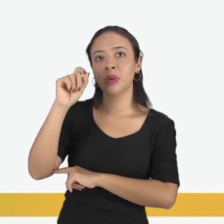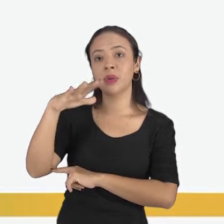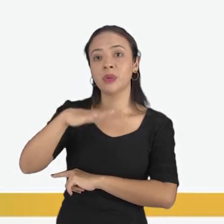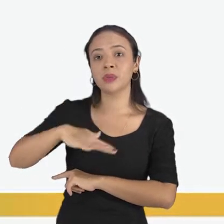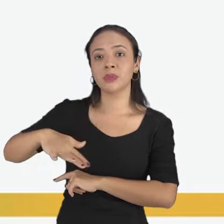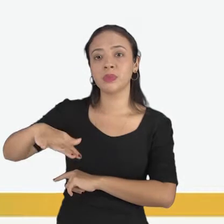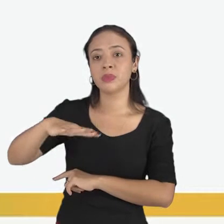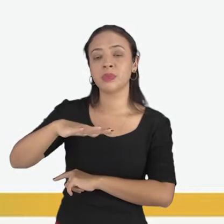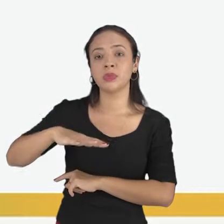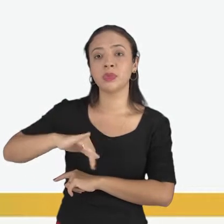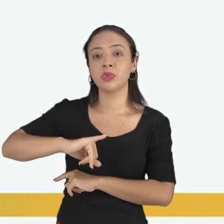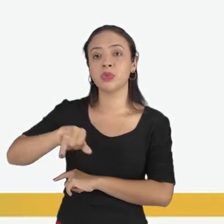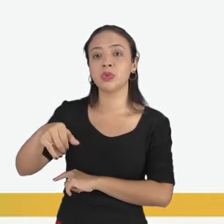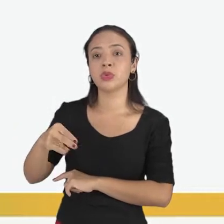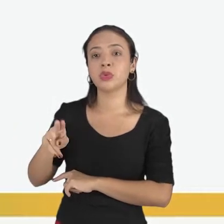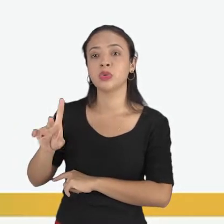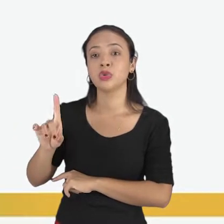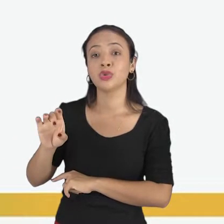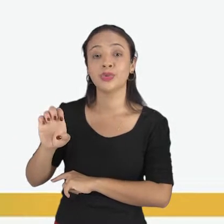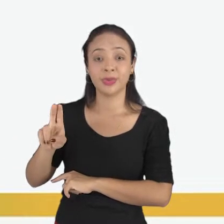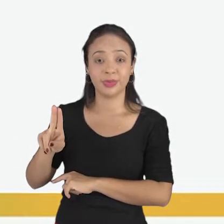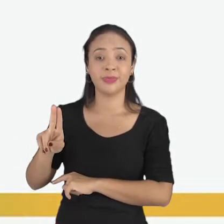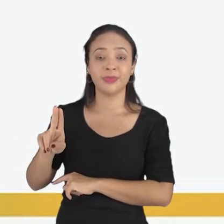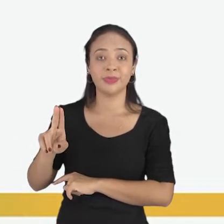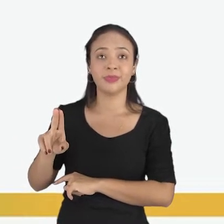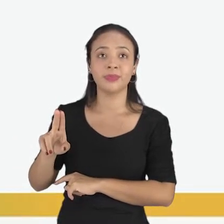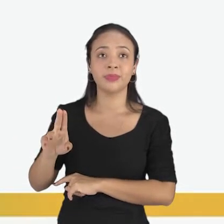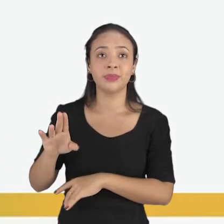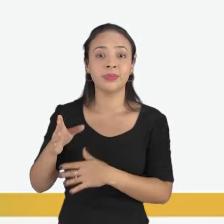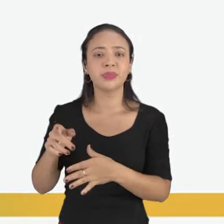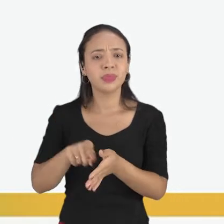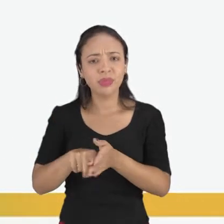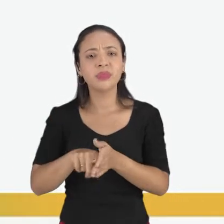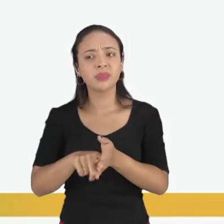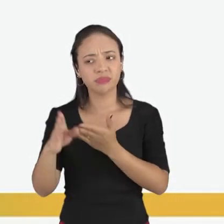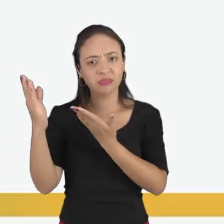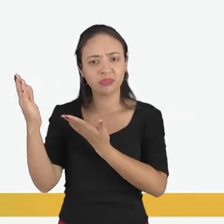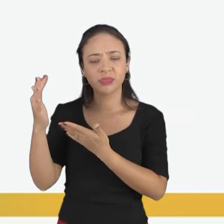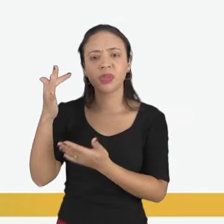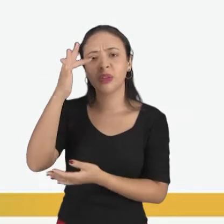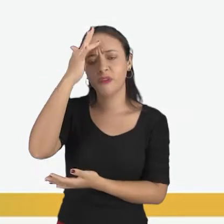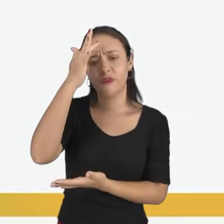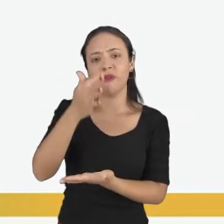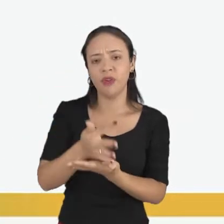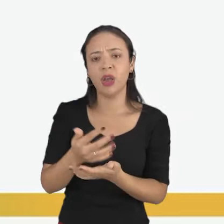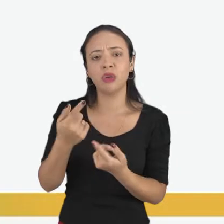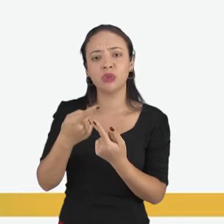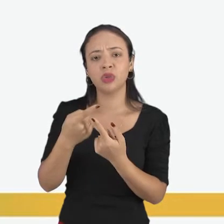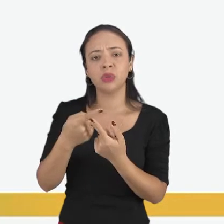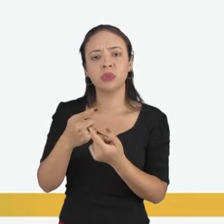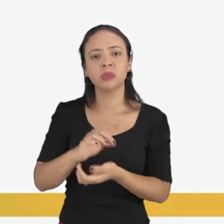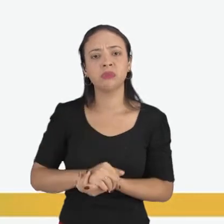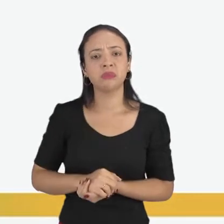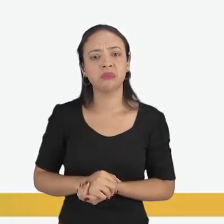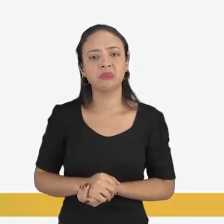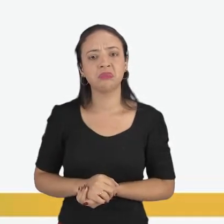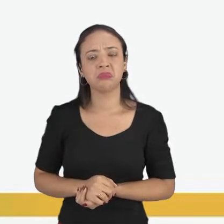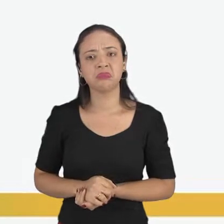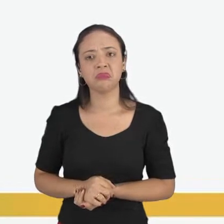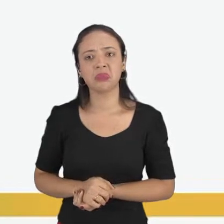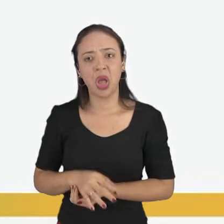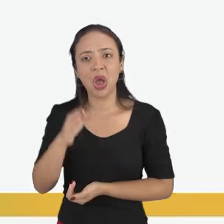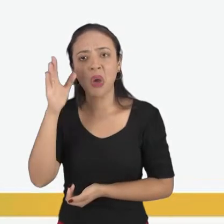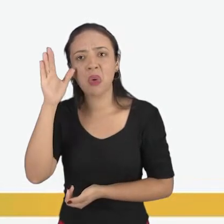judeu, no território de Israel, em Haifa. Então pesquise sobre a fé barrai. É muito interessante a maneira deles